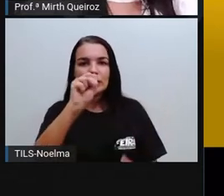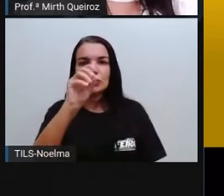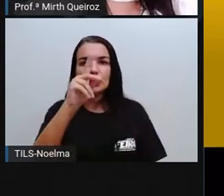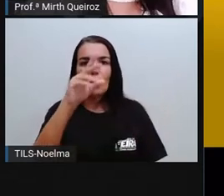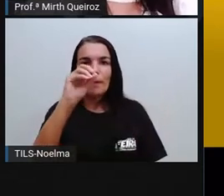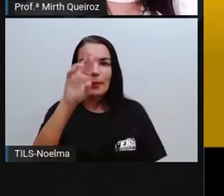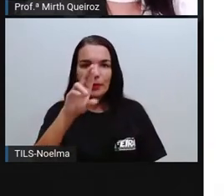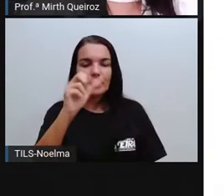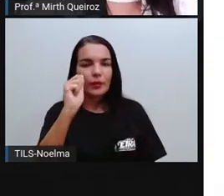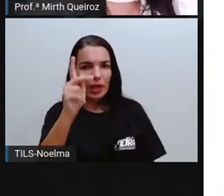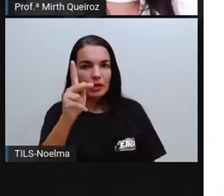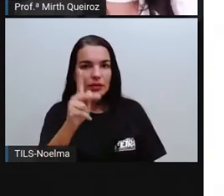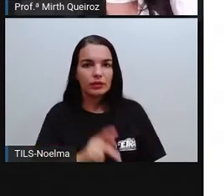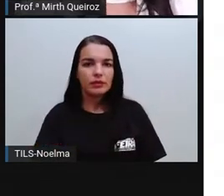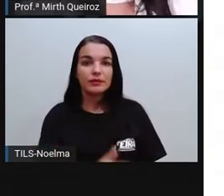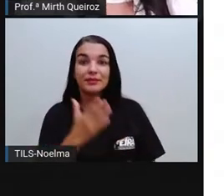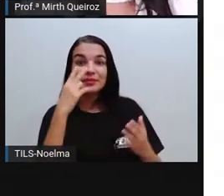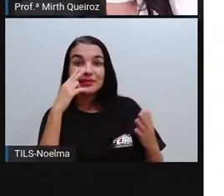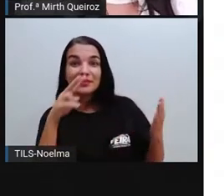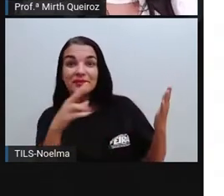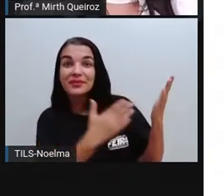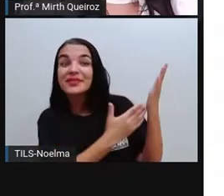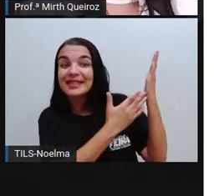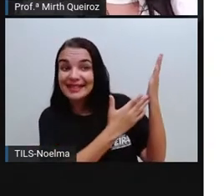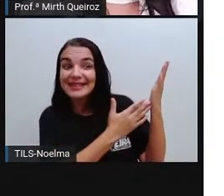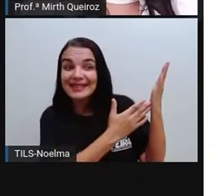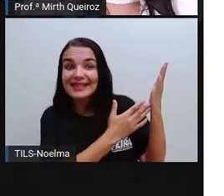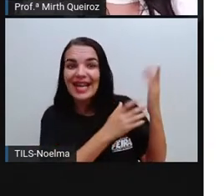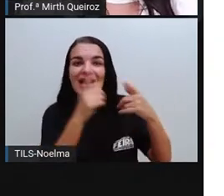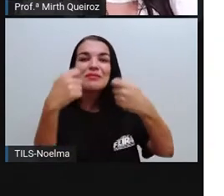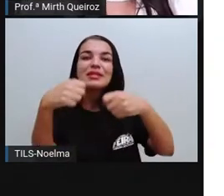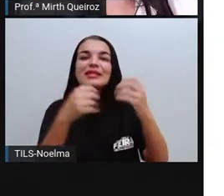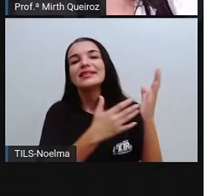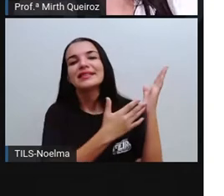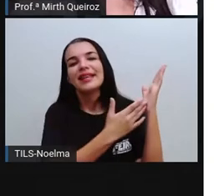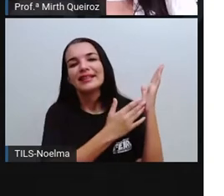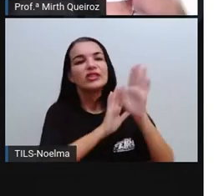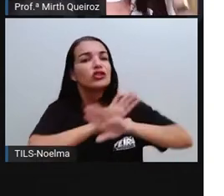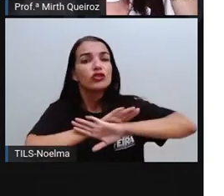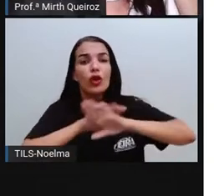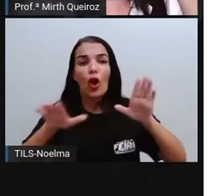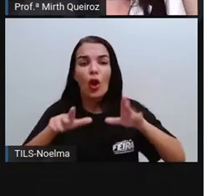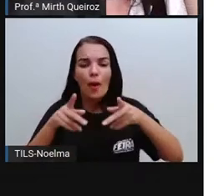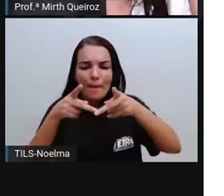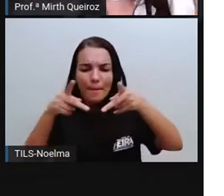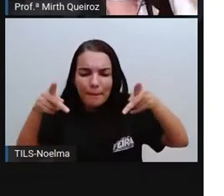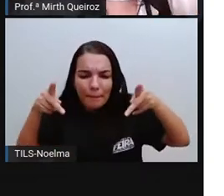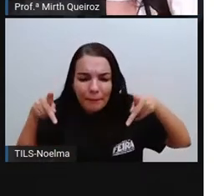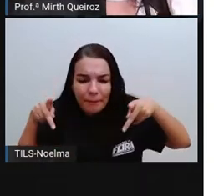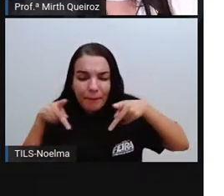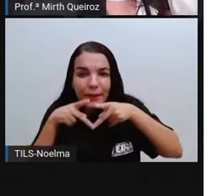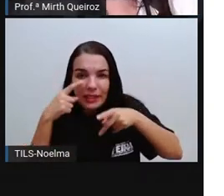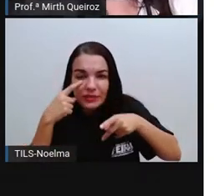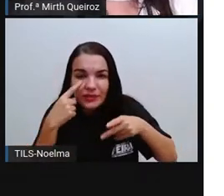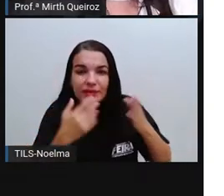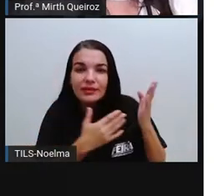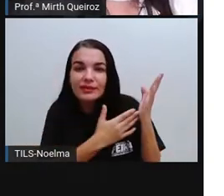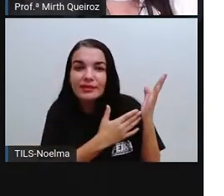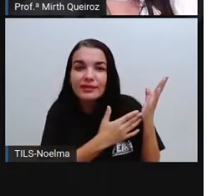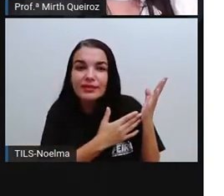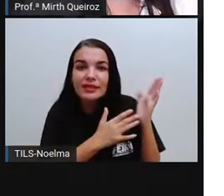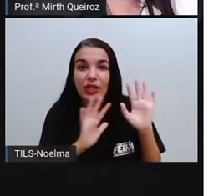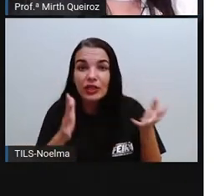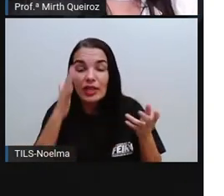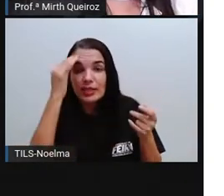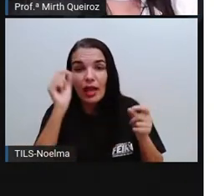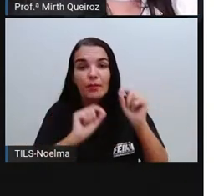isopor, certo? E o que vocês vão precisar? Esse pratinho, como vocês vão fazer? Os materiais, vocês já